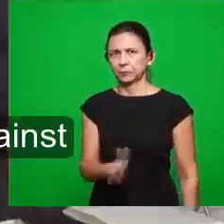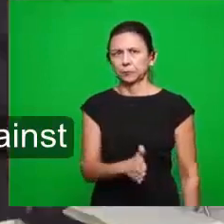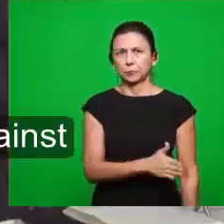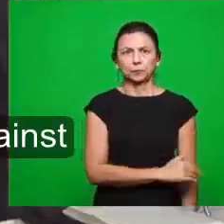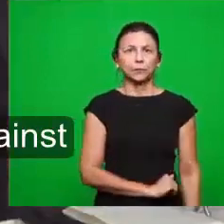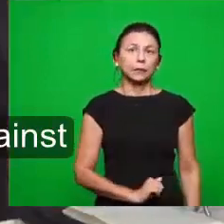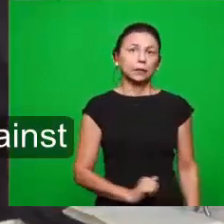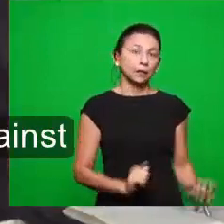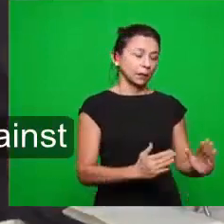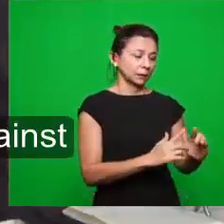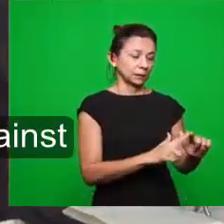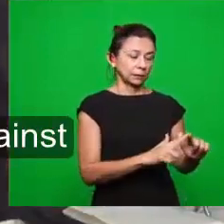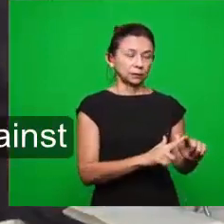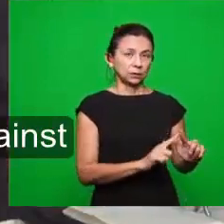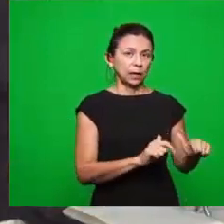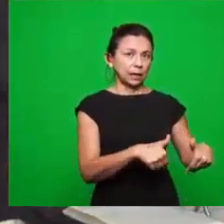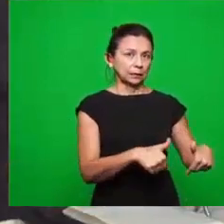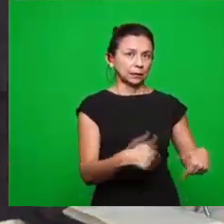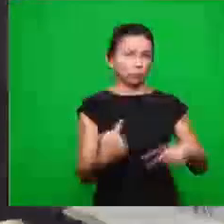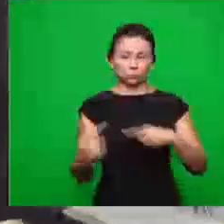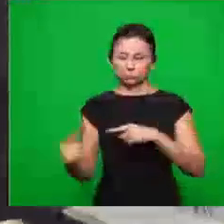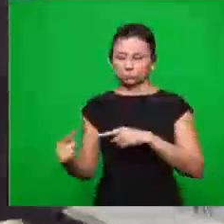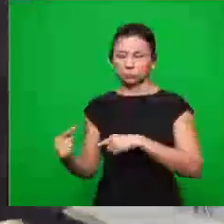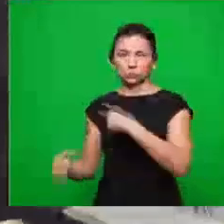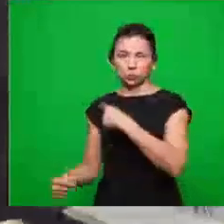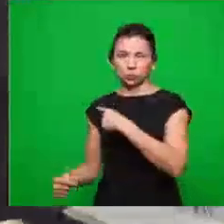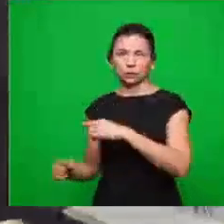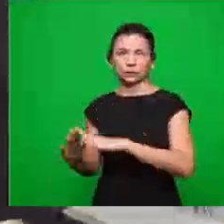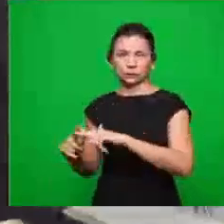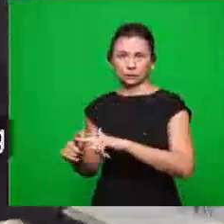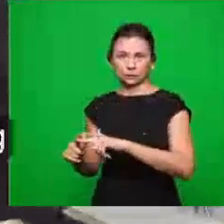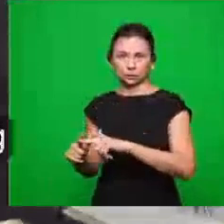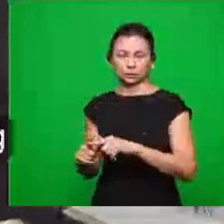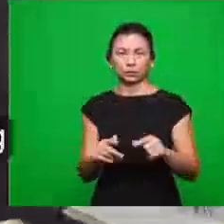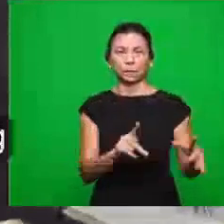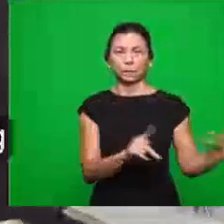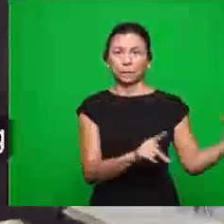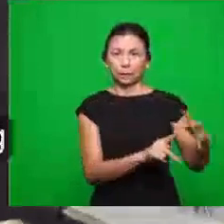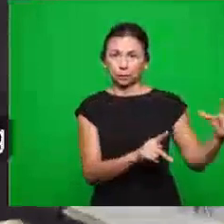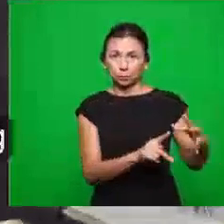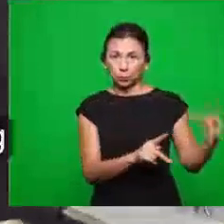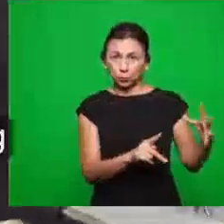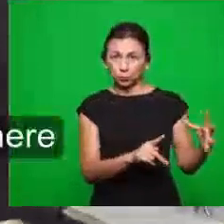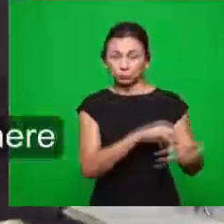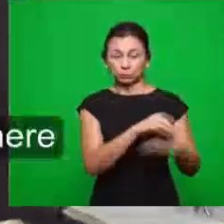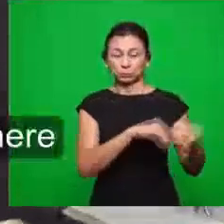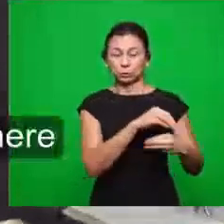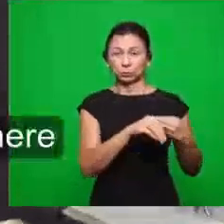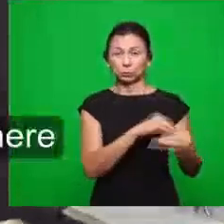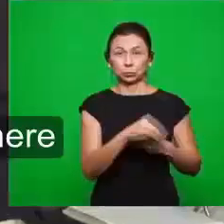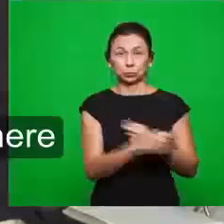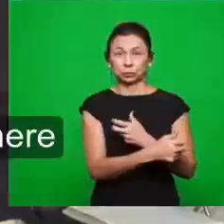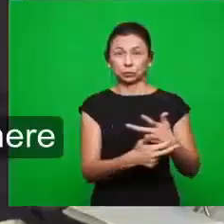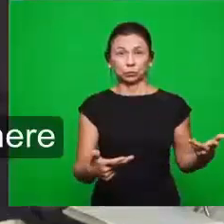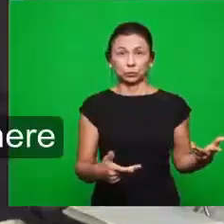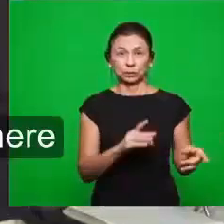igrejas aqui, a ação contra a oposição, contra a palavra de Deus. Então nós vemos aqui em Pérgamo, no momento que houve toda a mistura, e nós vemos